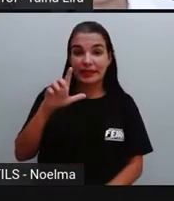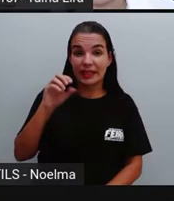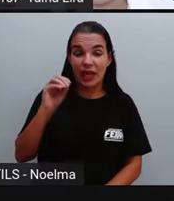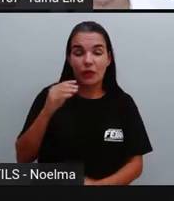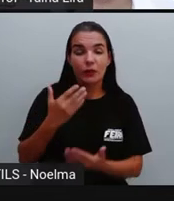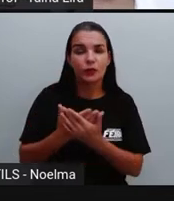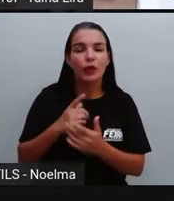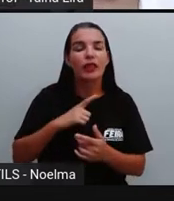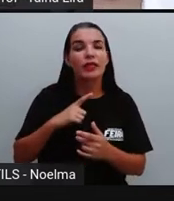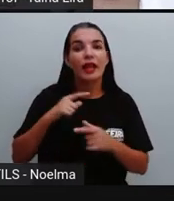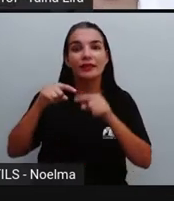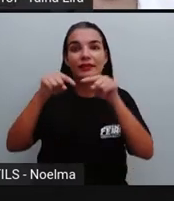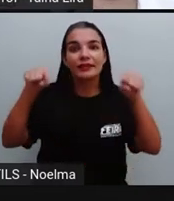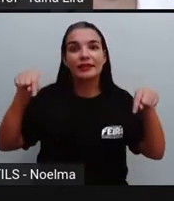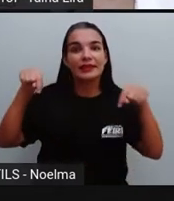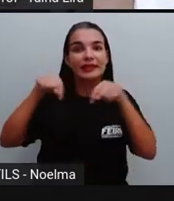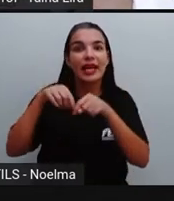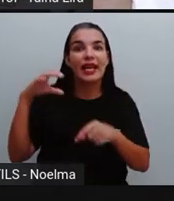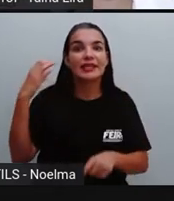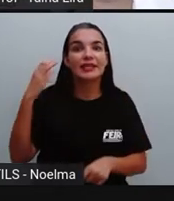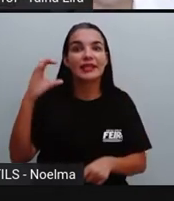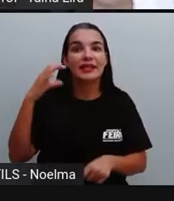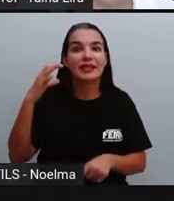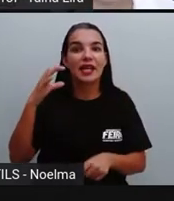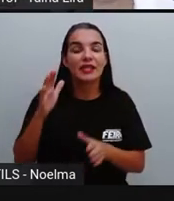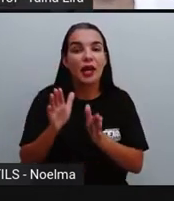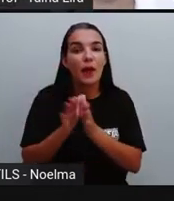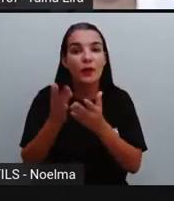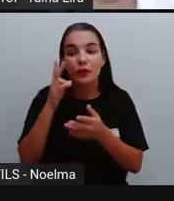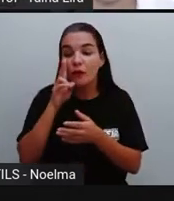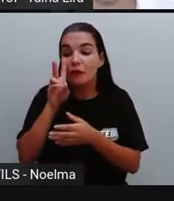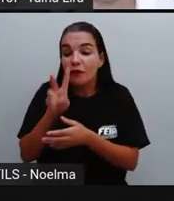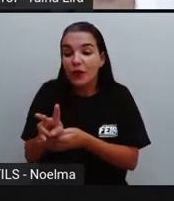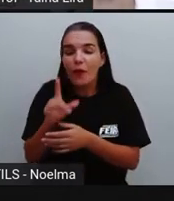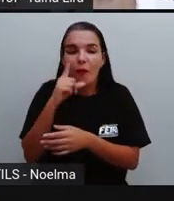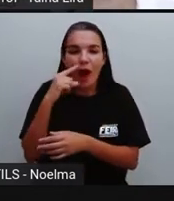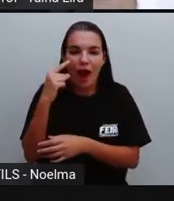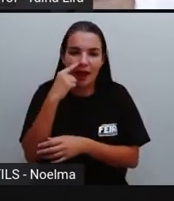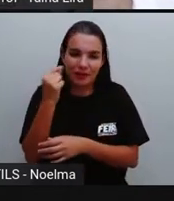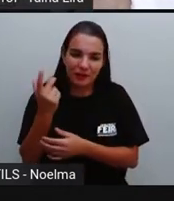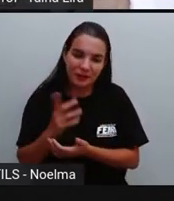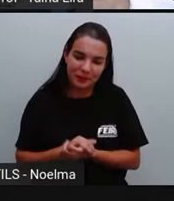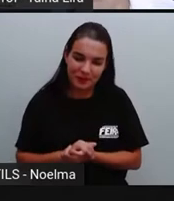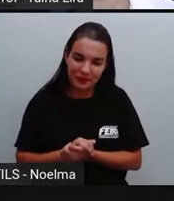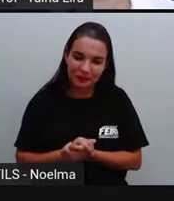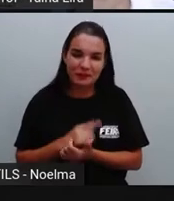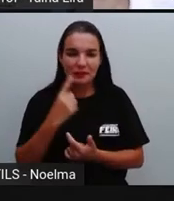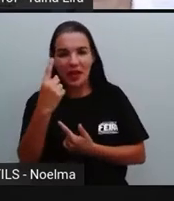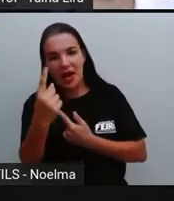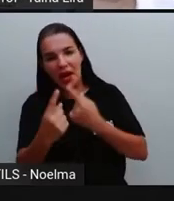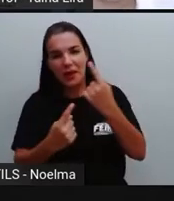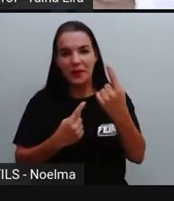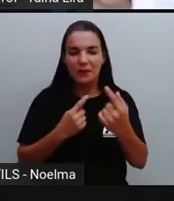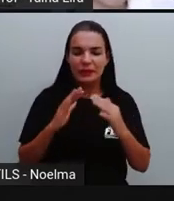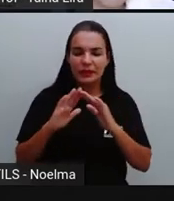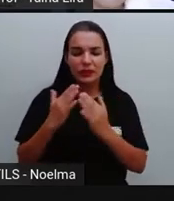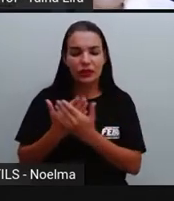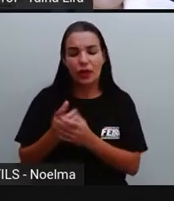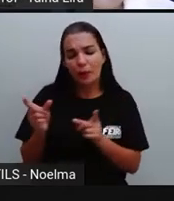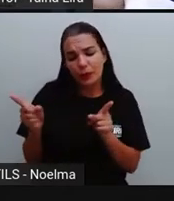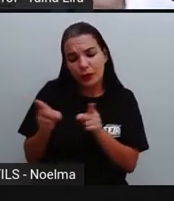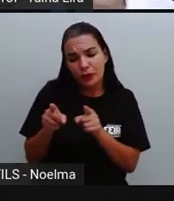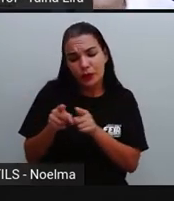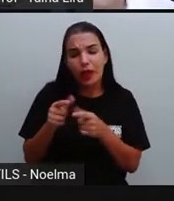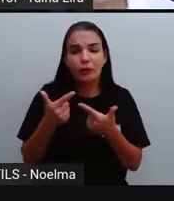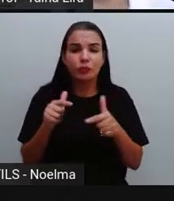sala de ciências, onde ele foi observar o rato, tá bom? Algumas escolas que são menores não tem essa